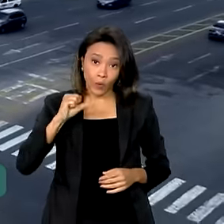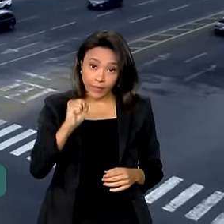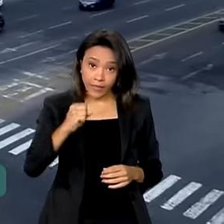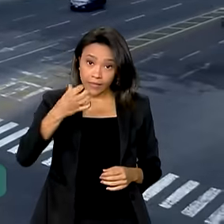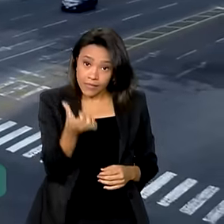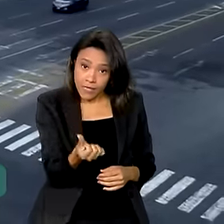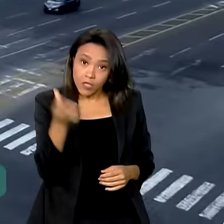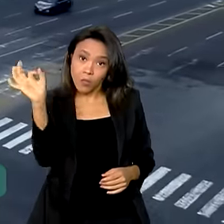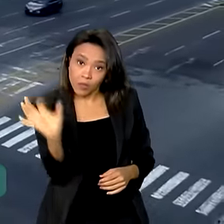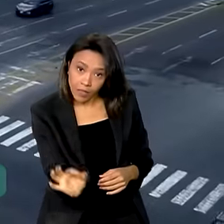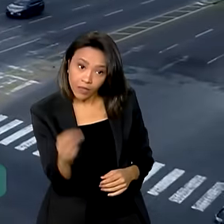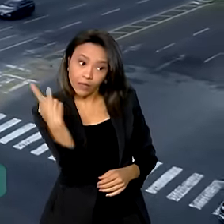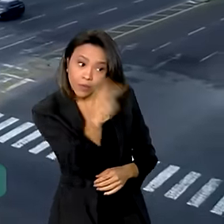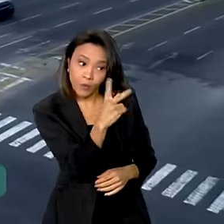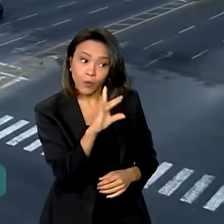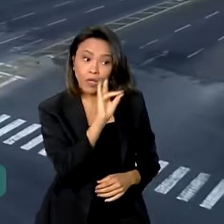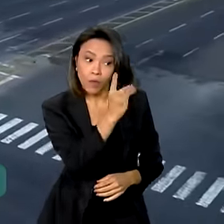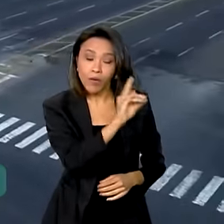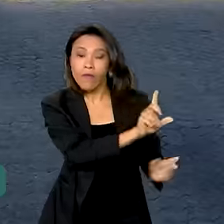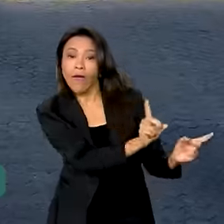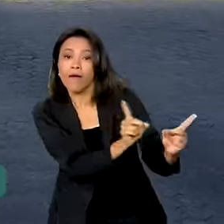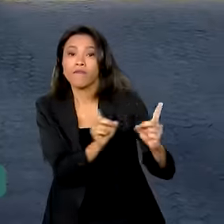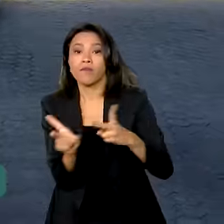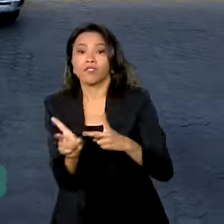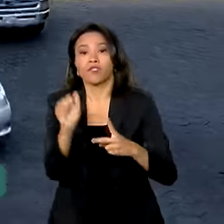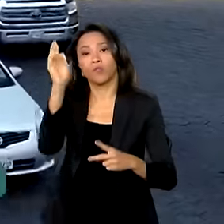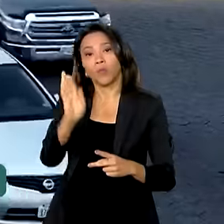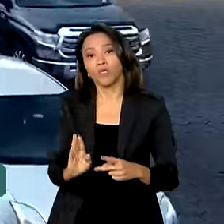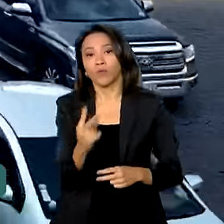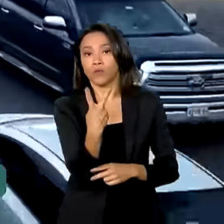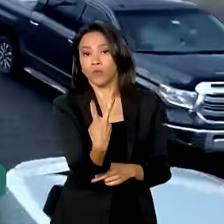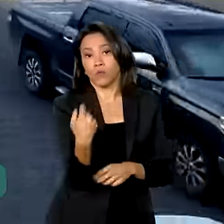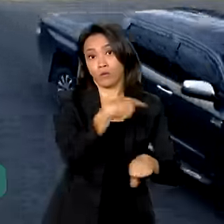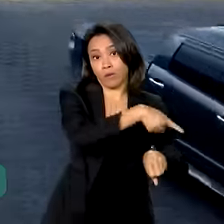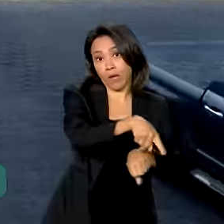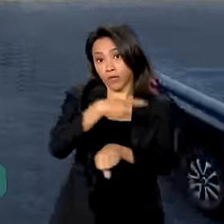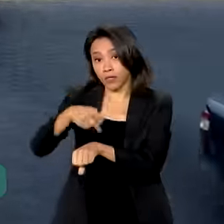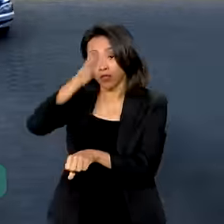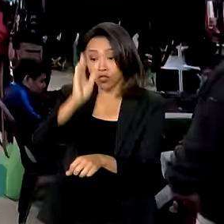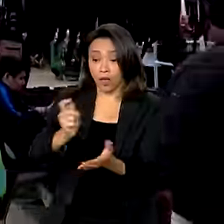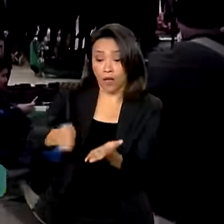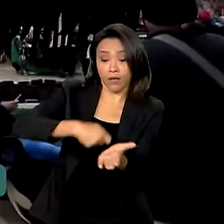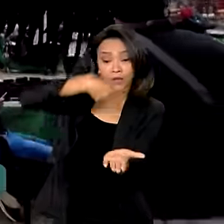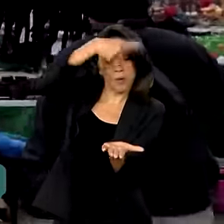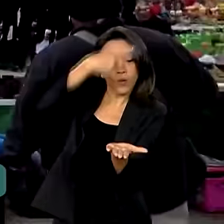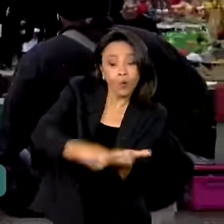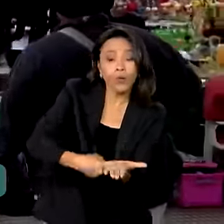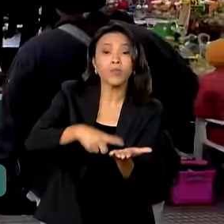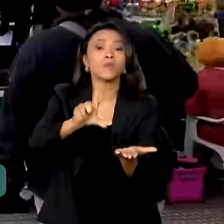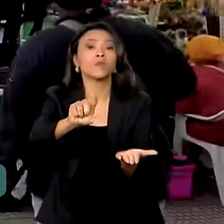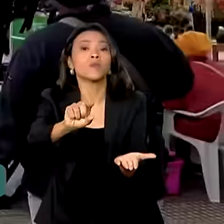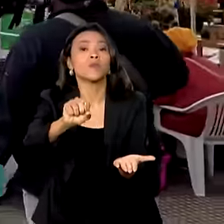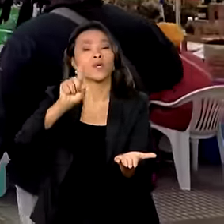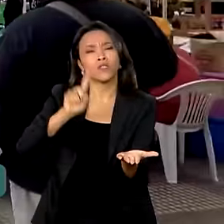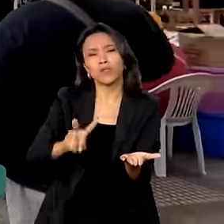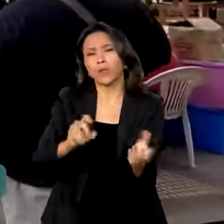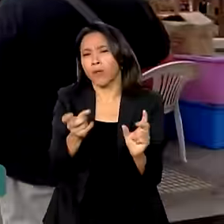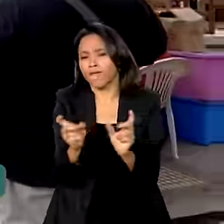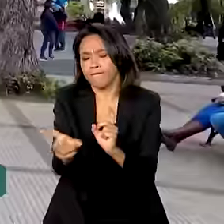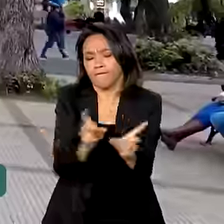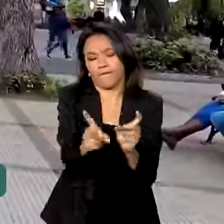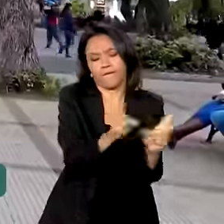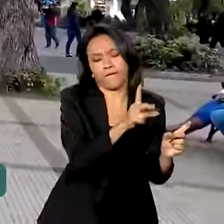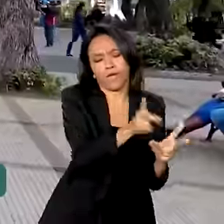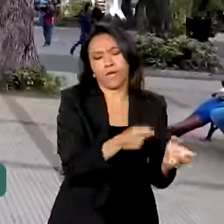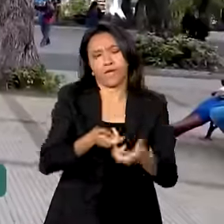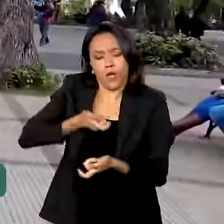gás produzido por bolivianos é vendido ao Brasil. Os dois países ainda firmaram um compromisso para incrementar a produção e comercialização de